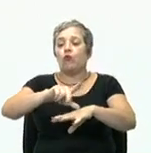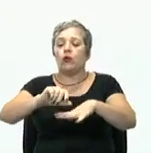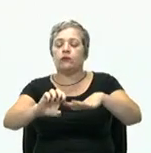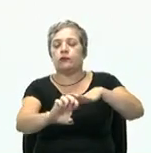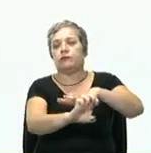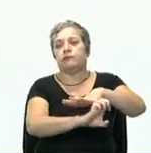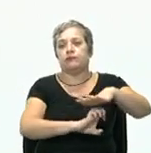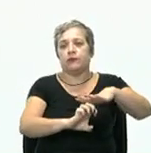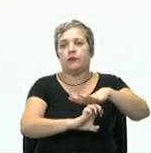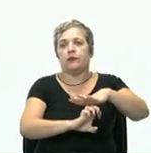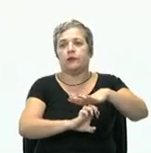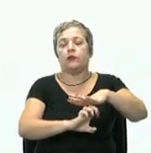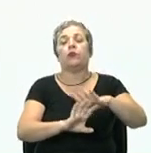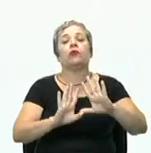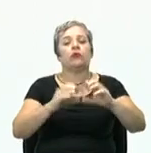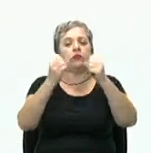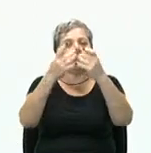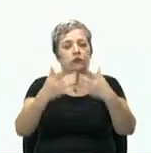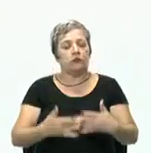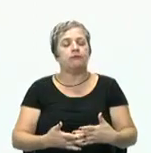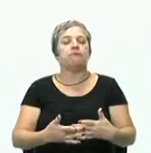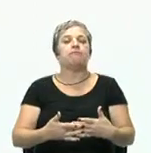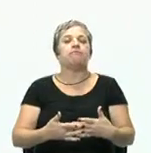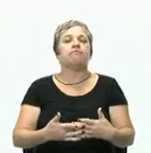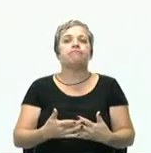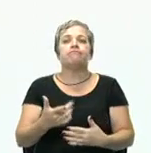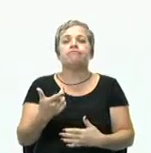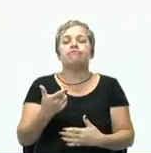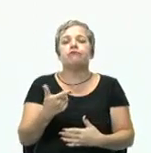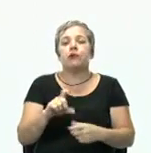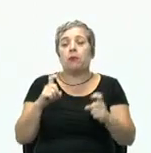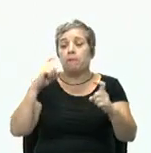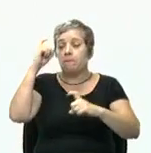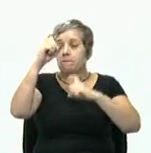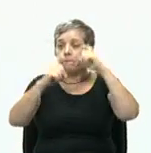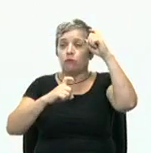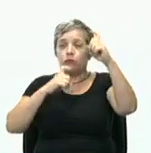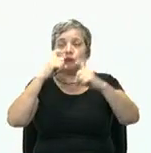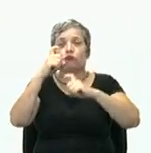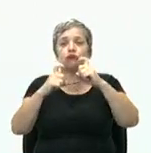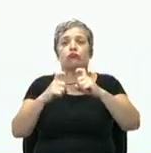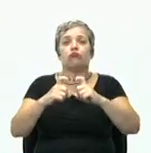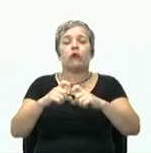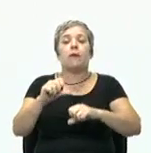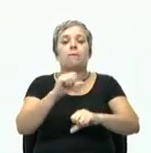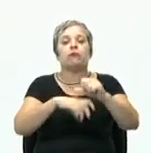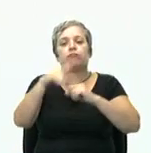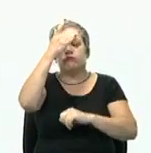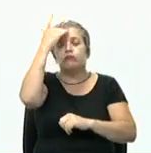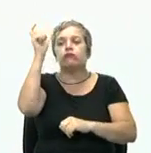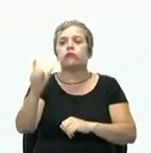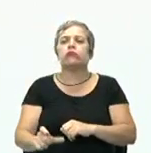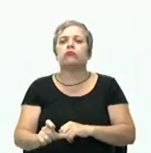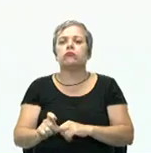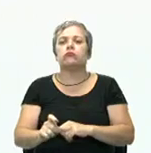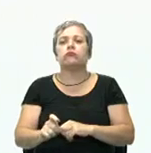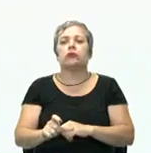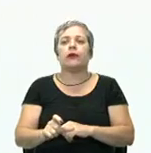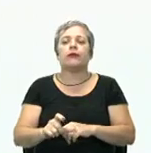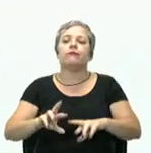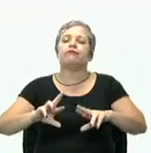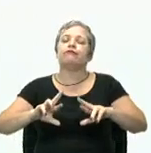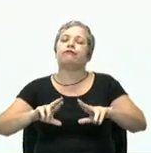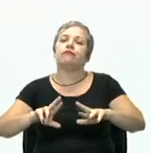organização humana, como eu acabei de falar, não se preocupa com a variabilidade humana. O que é isso? É a